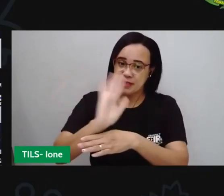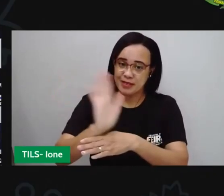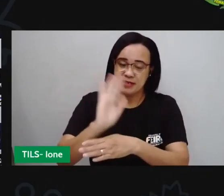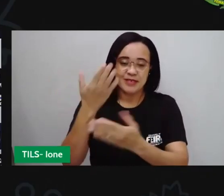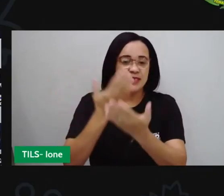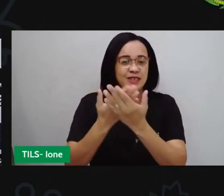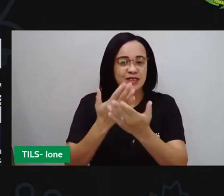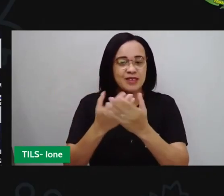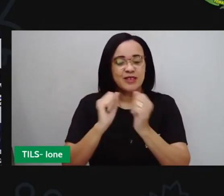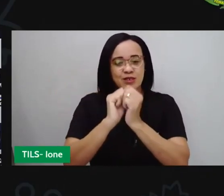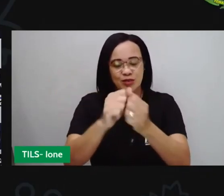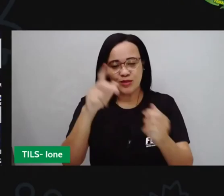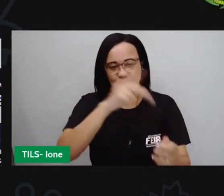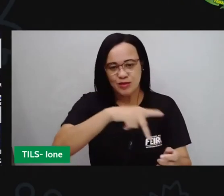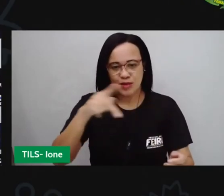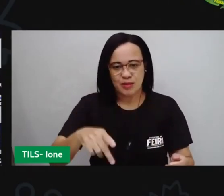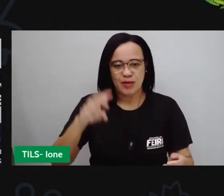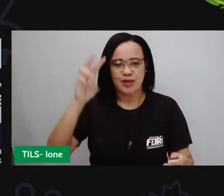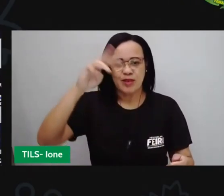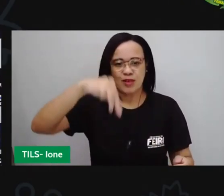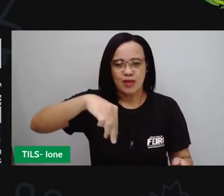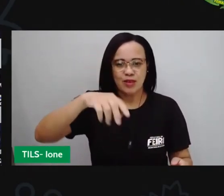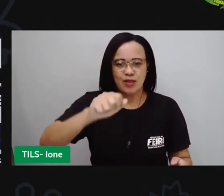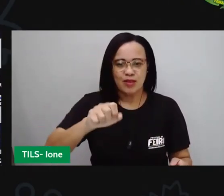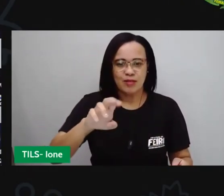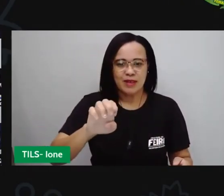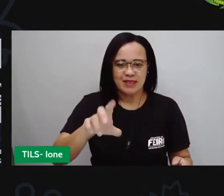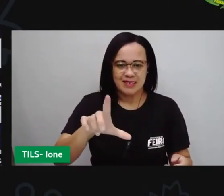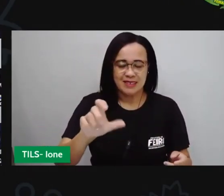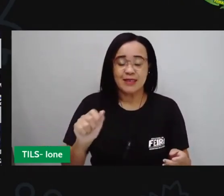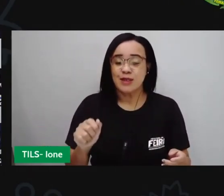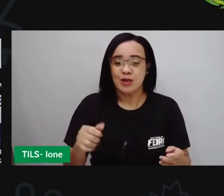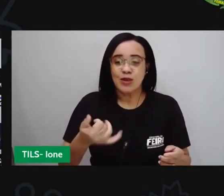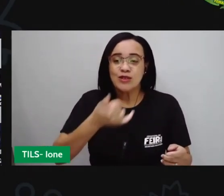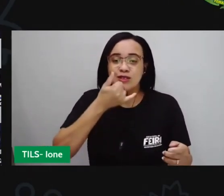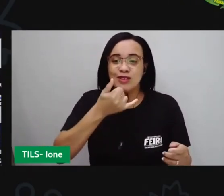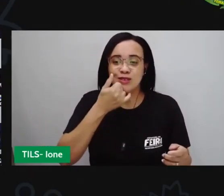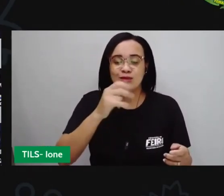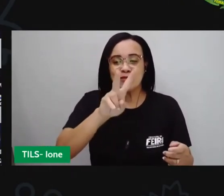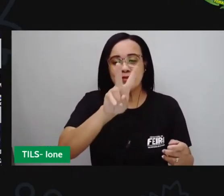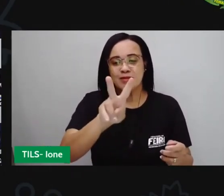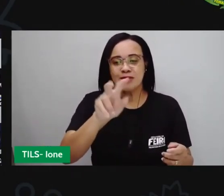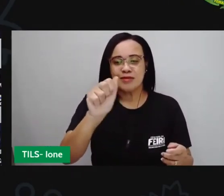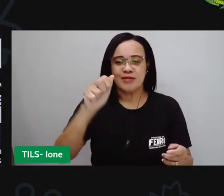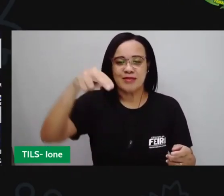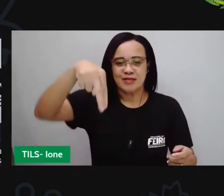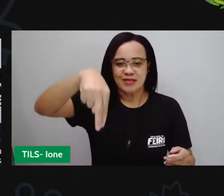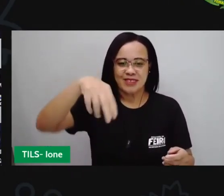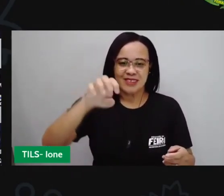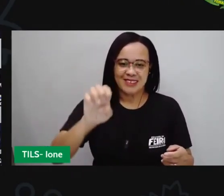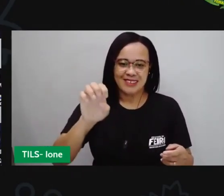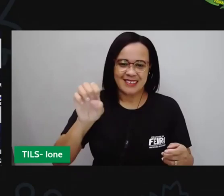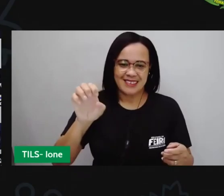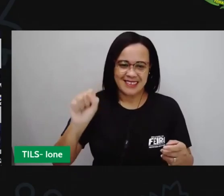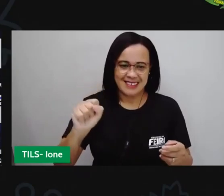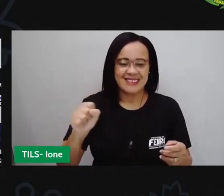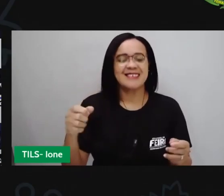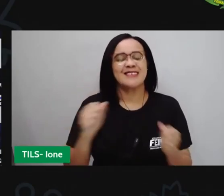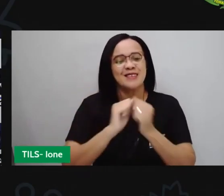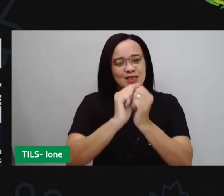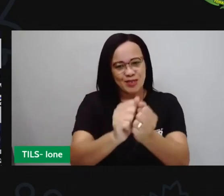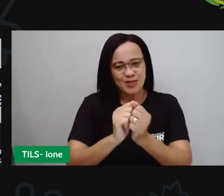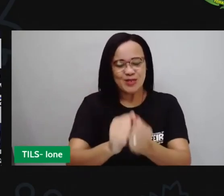Provanessa está aqui, junto com a Proione, né? Pra passar pra vocês aí informações importantes e vocês poderem,